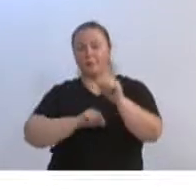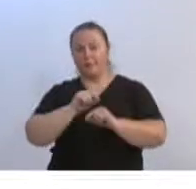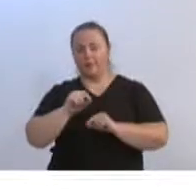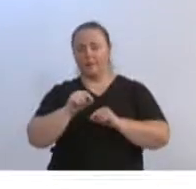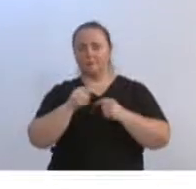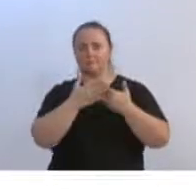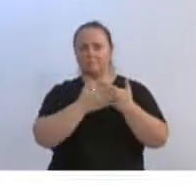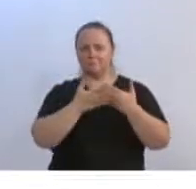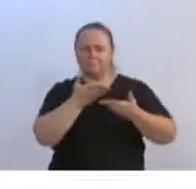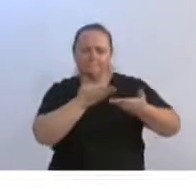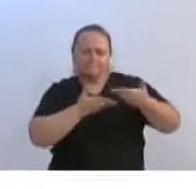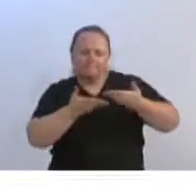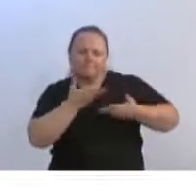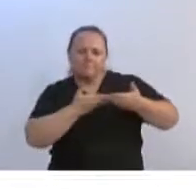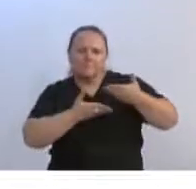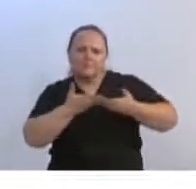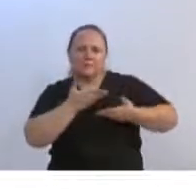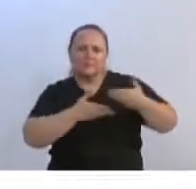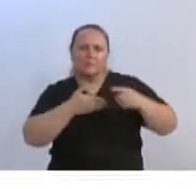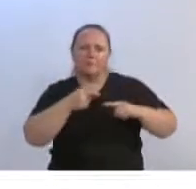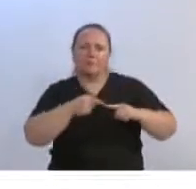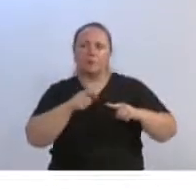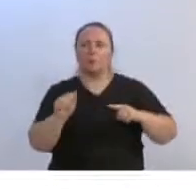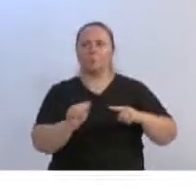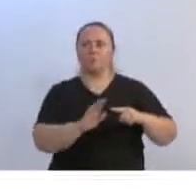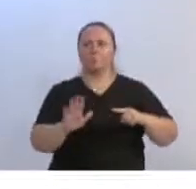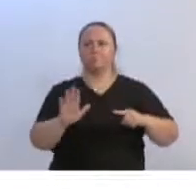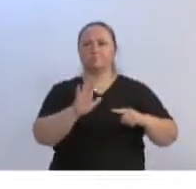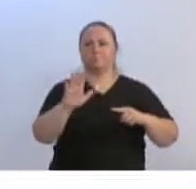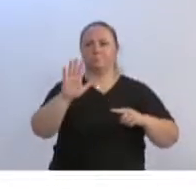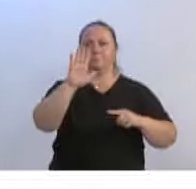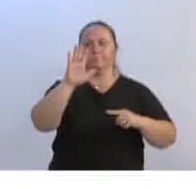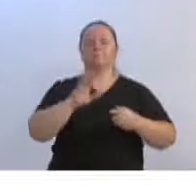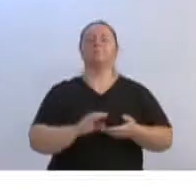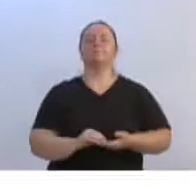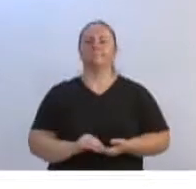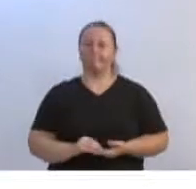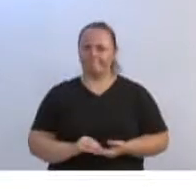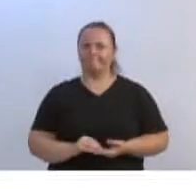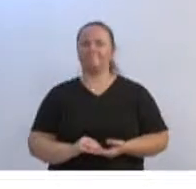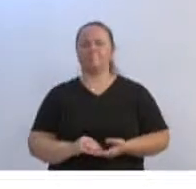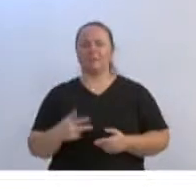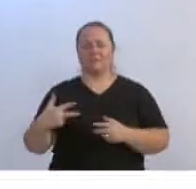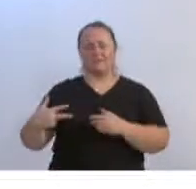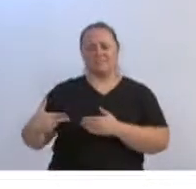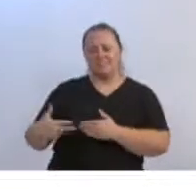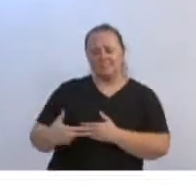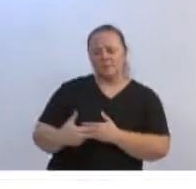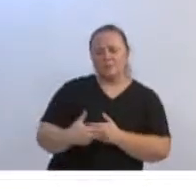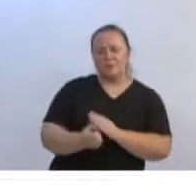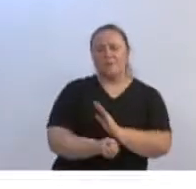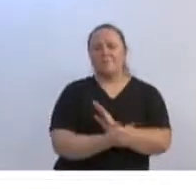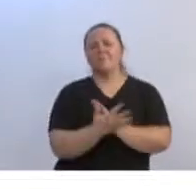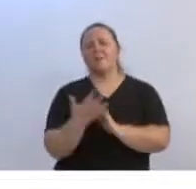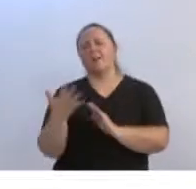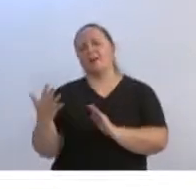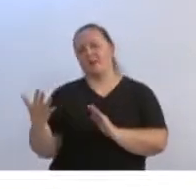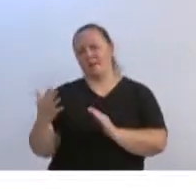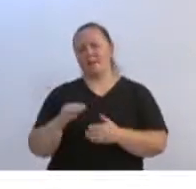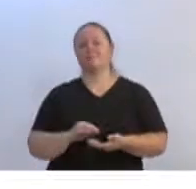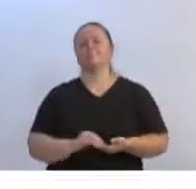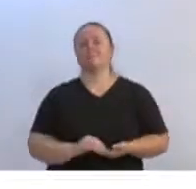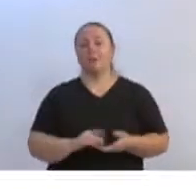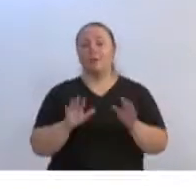muito, muito caro. Eles têm que fazer várias cirurgias. Então, as famílias, elas vão se